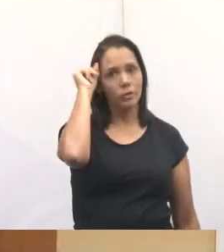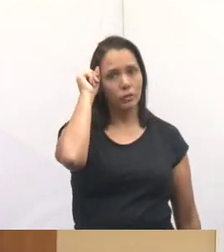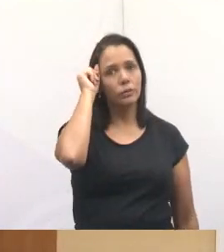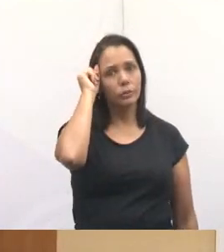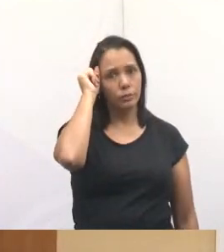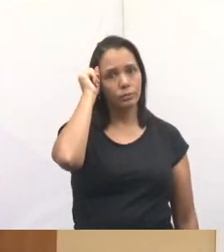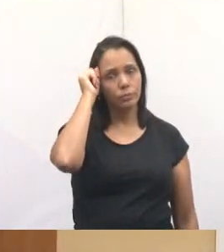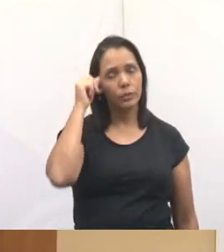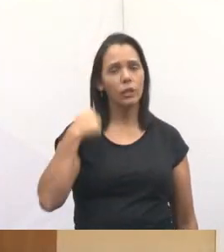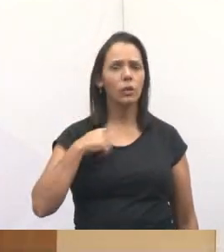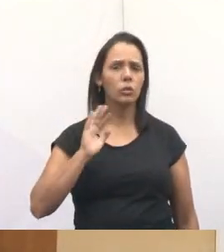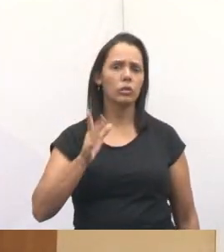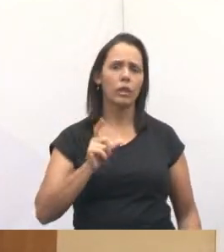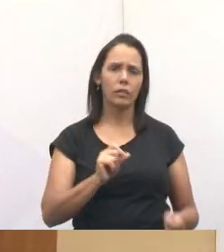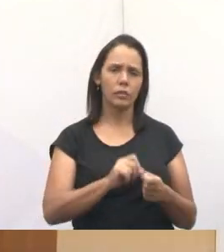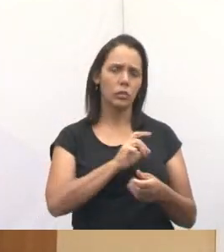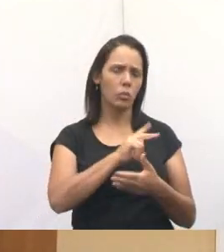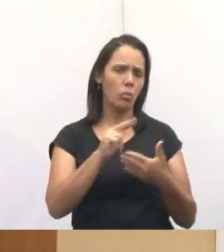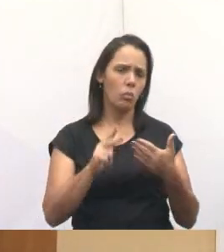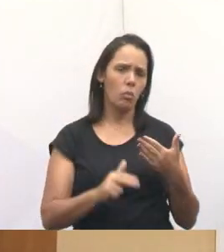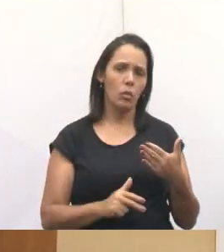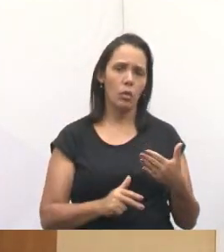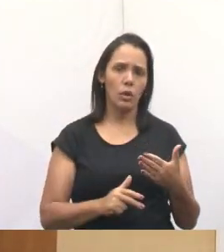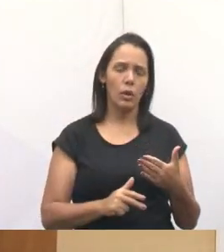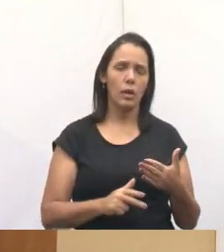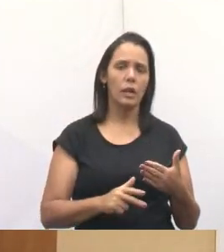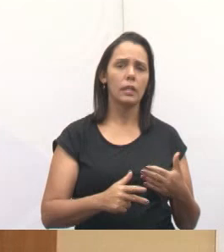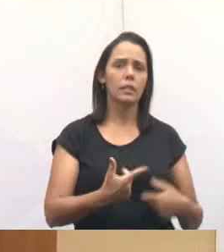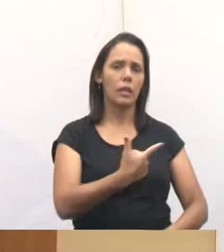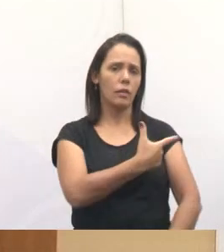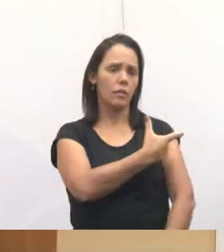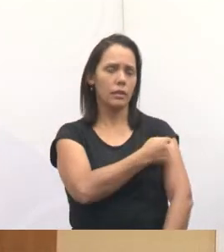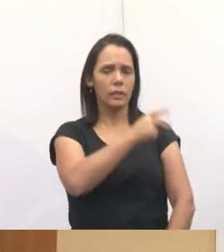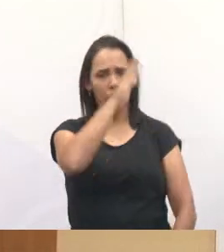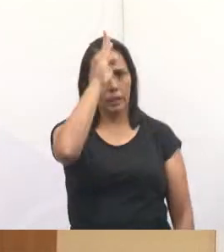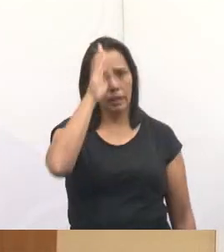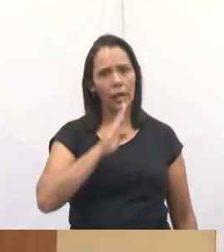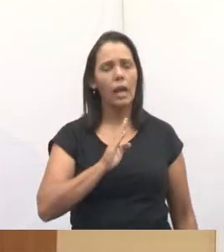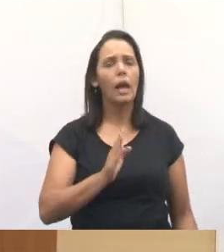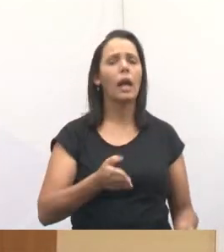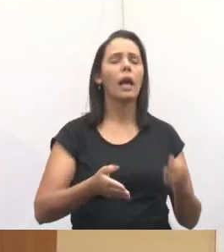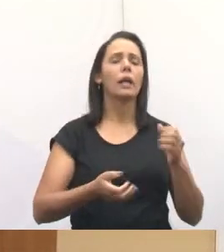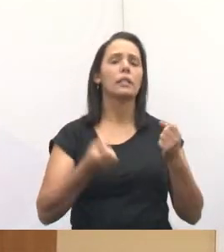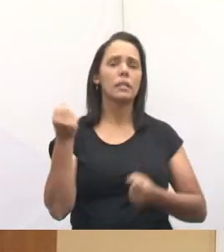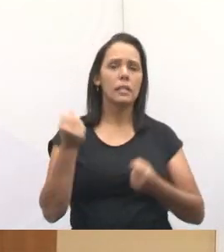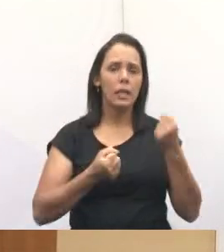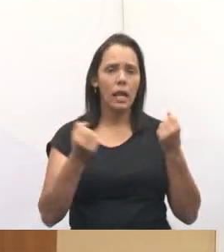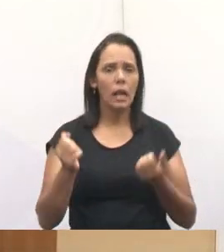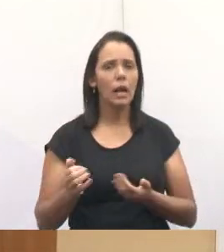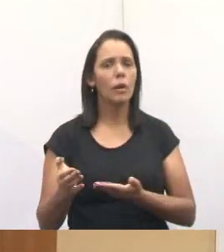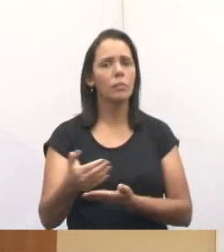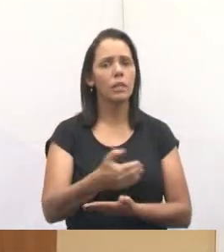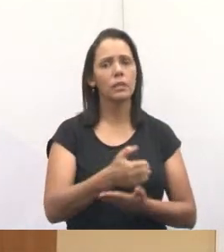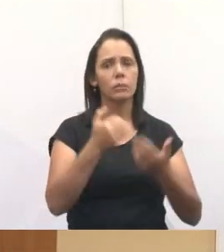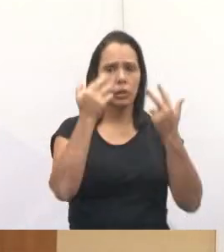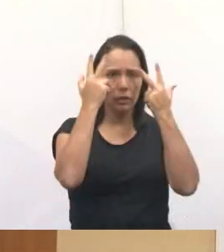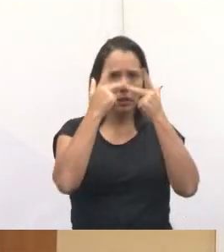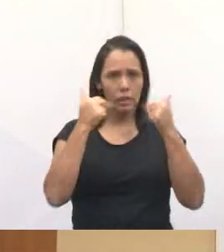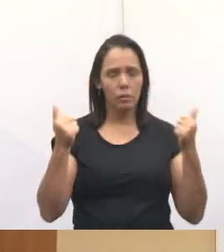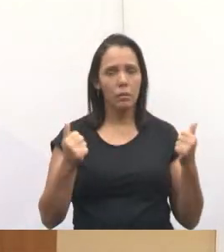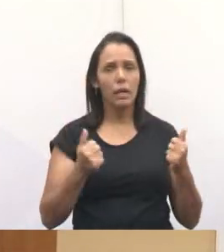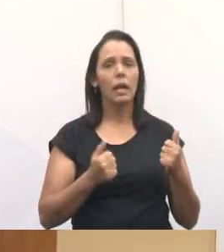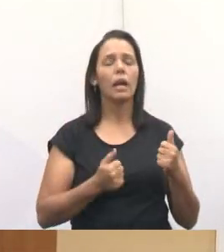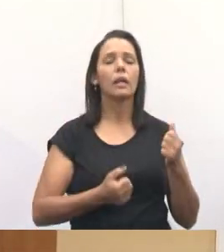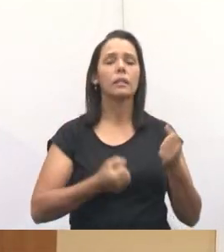Eu já fiz muitas coisas aqui em Jacarei. Distribuição de vacina V10 gratuita, carro de transporte para animais, carro da GCM para averiguação de maus